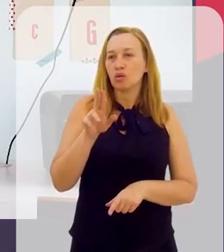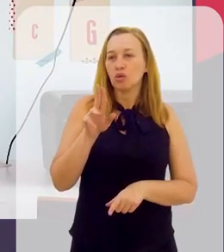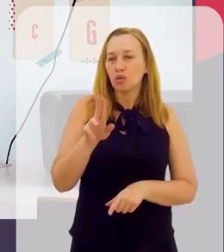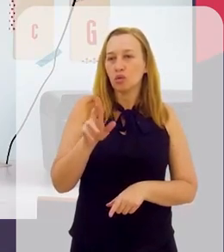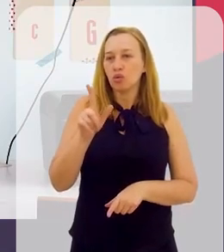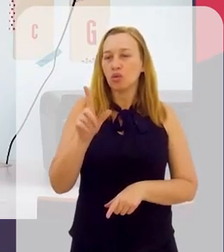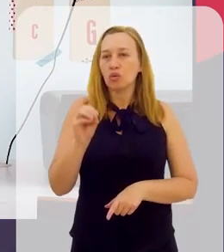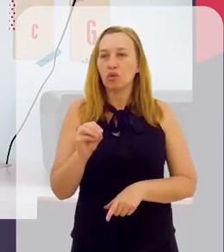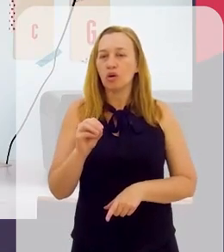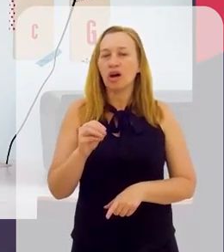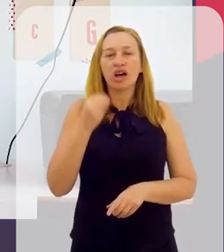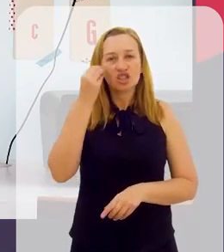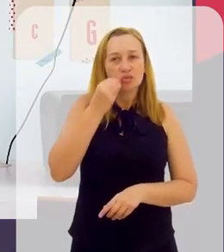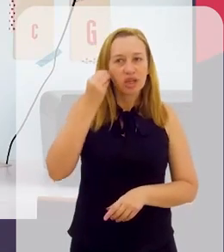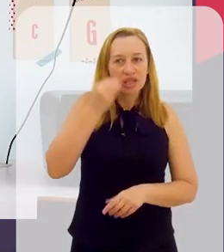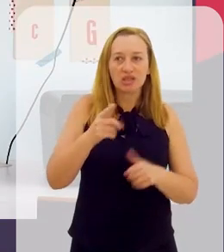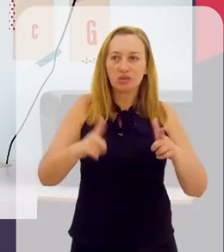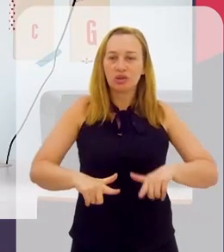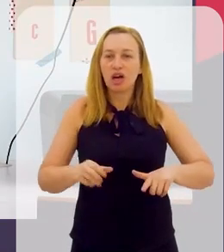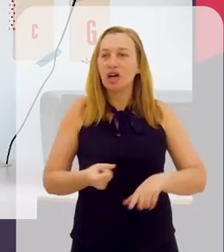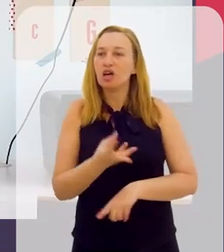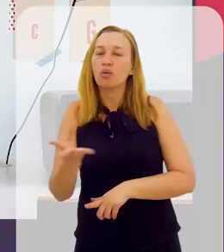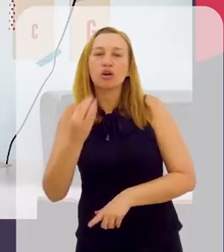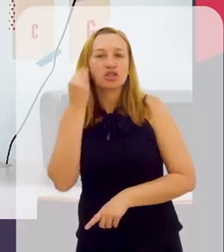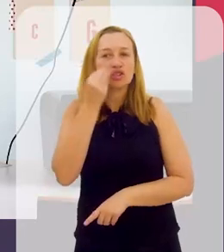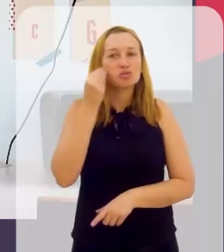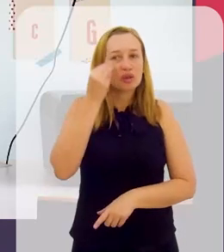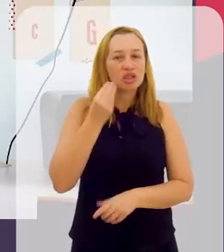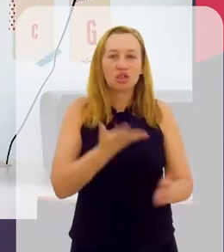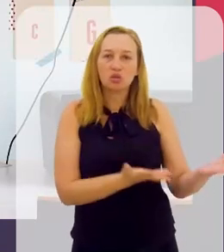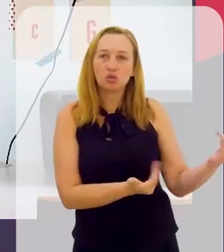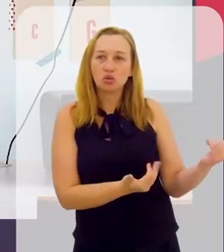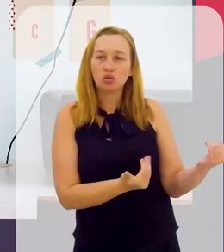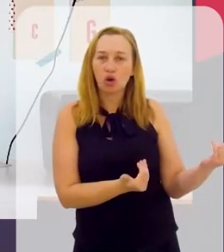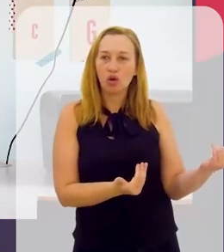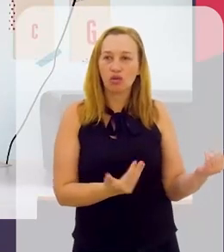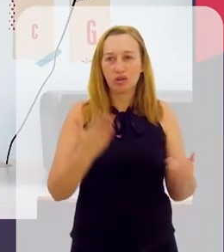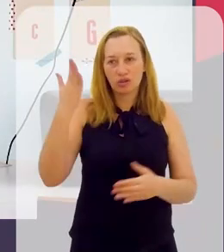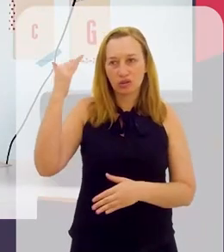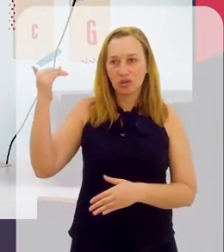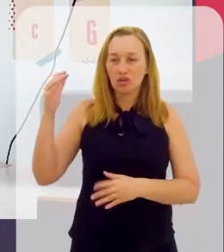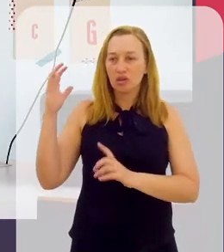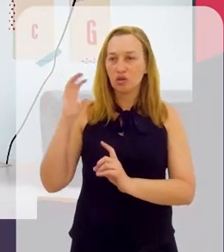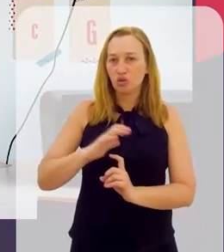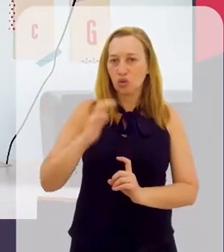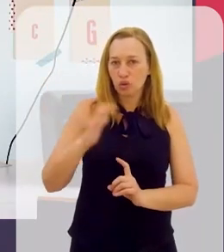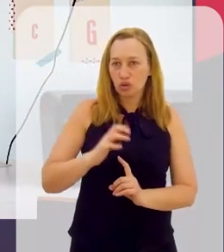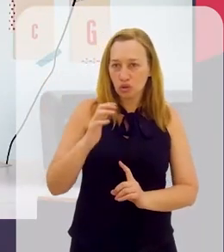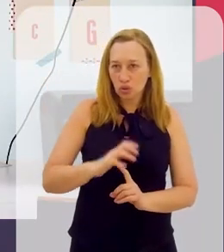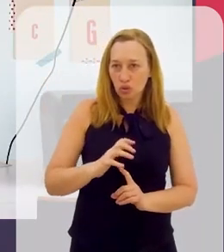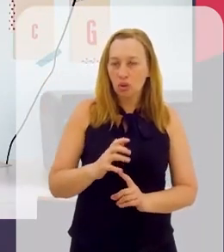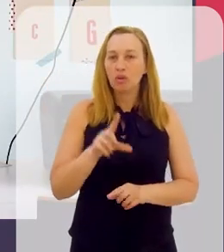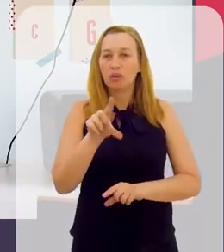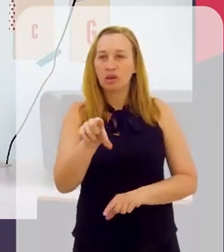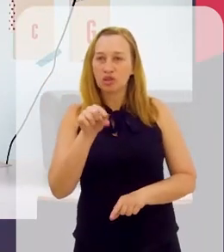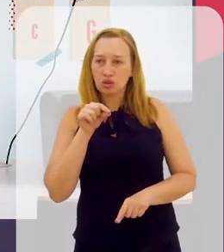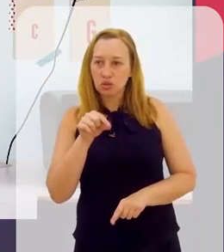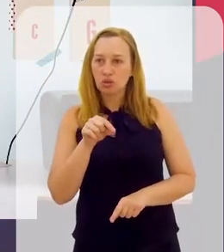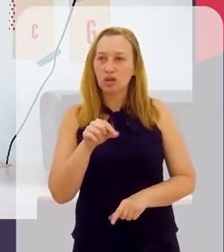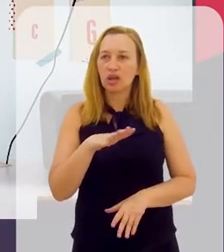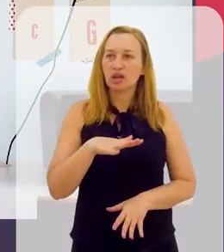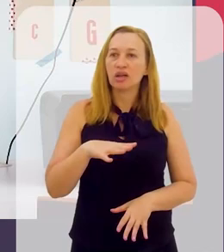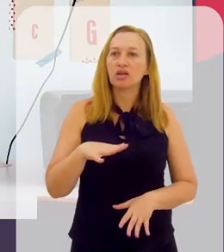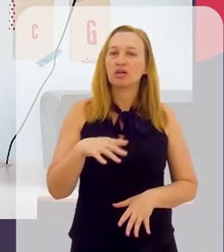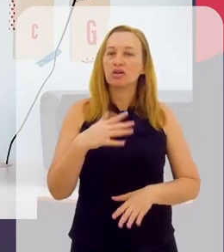foi a experiência no programa e o quanto essa experiência nos jovens talentos te influenciou para